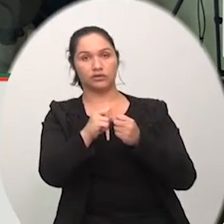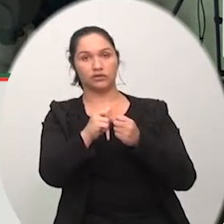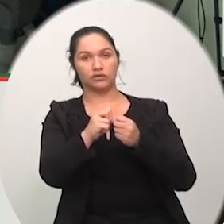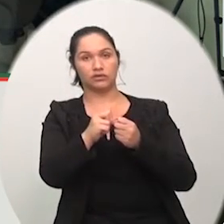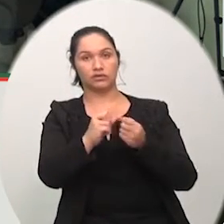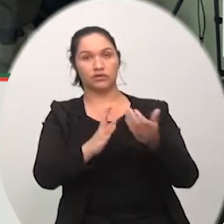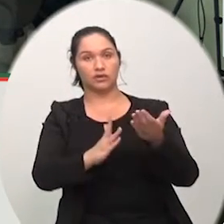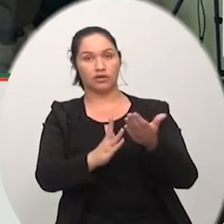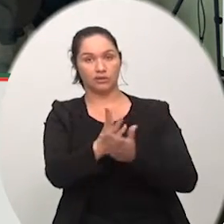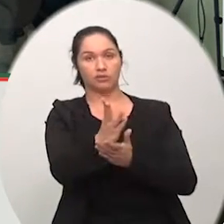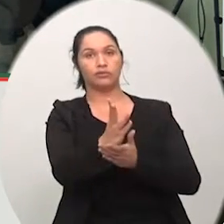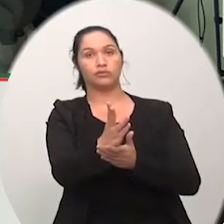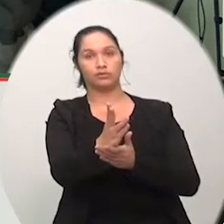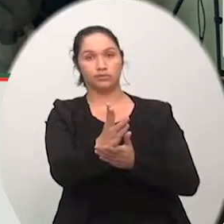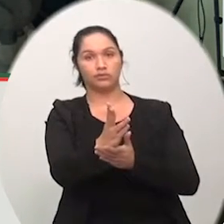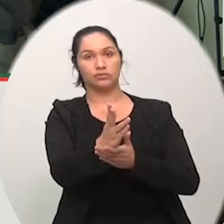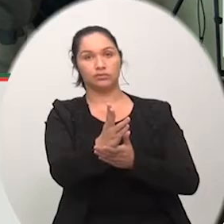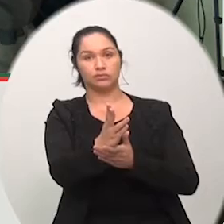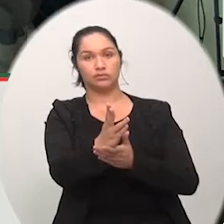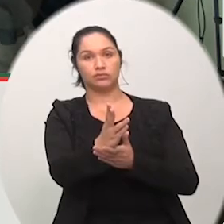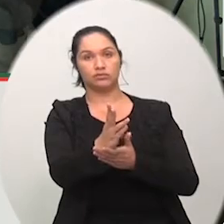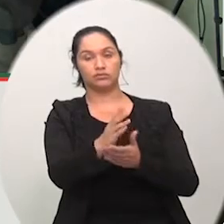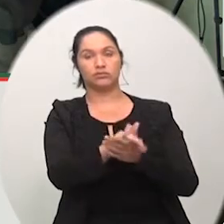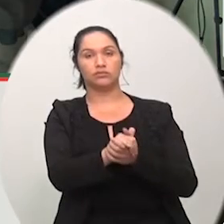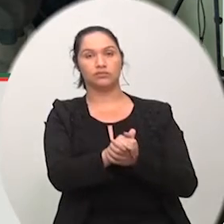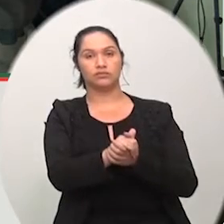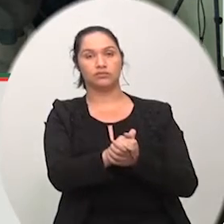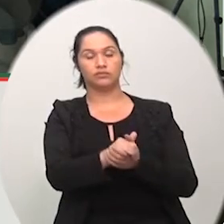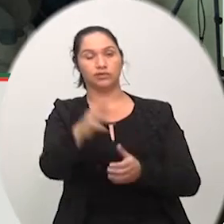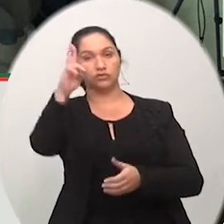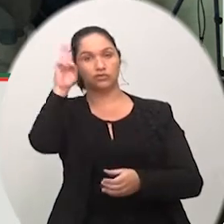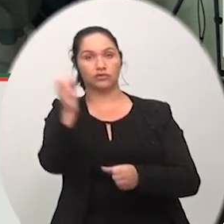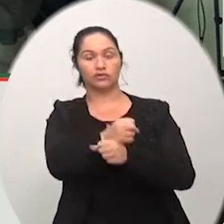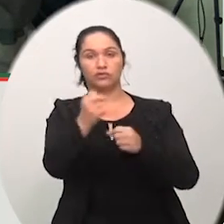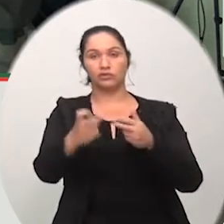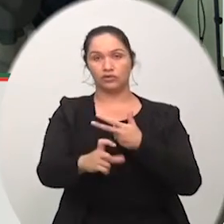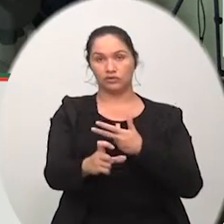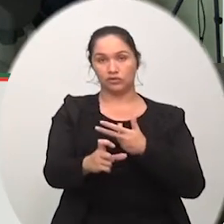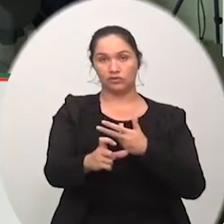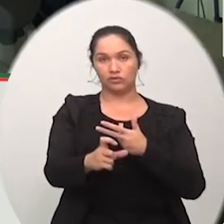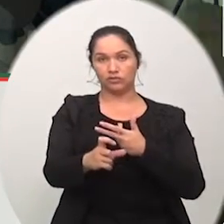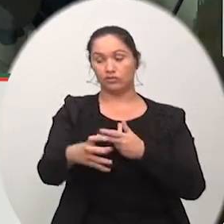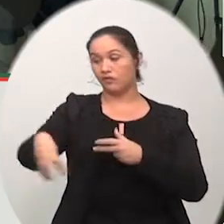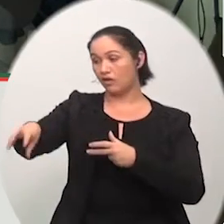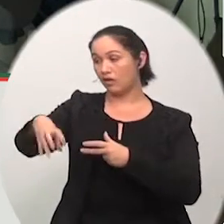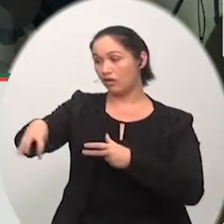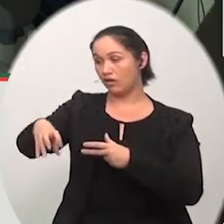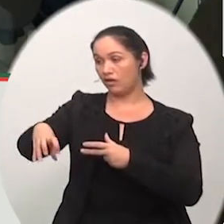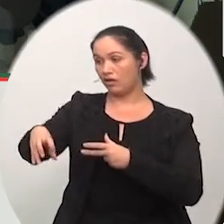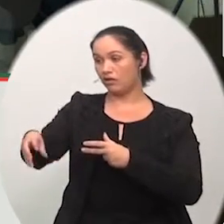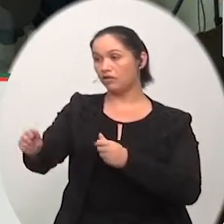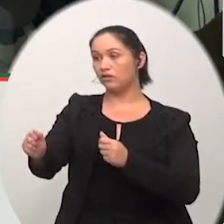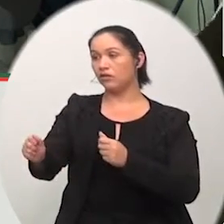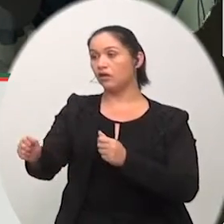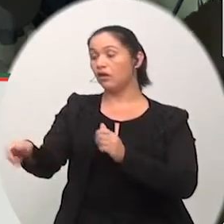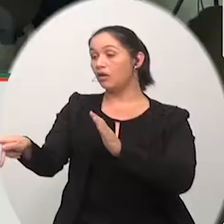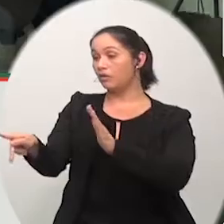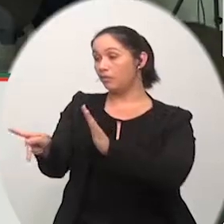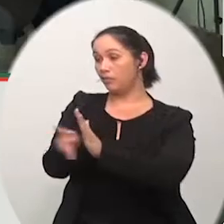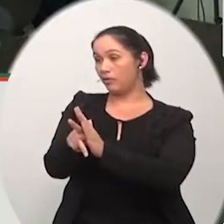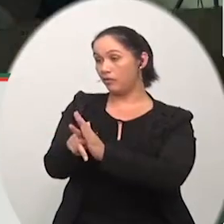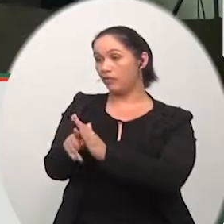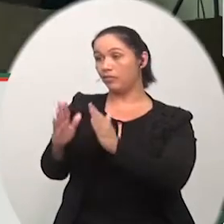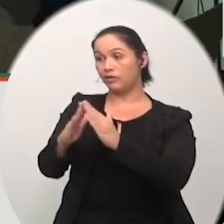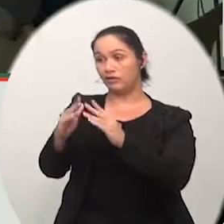autoriza o chefe do poder executivo municipal adquirir área de terra de propriedade da igreja evangélica